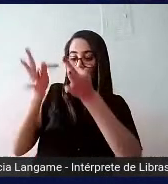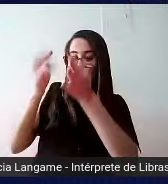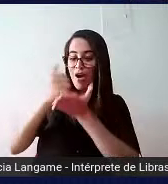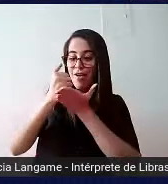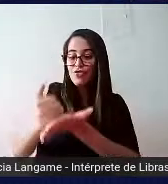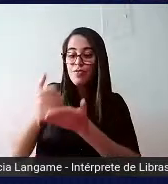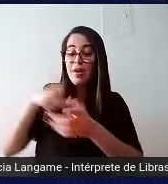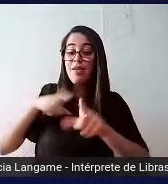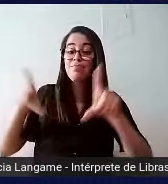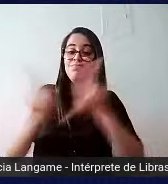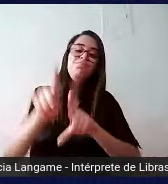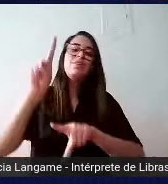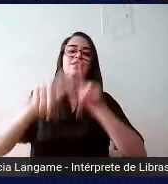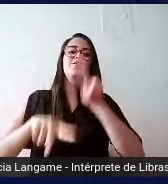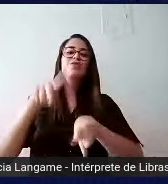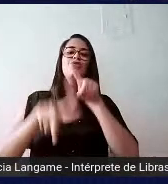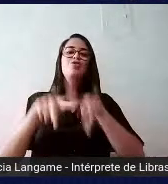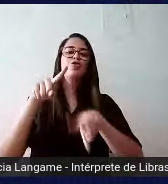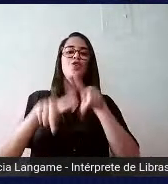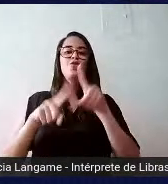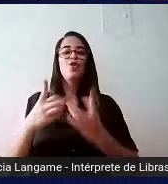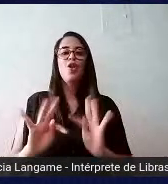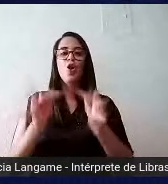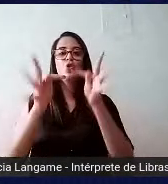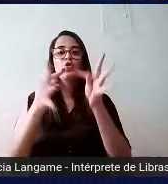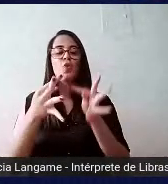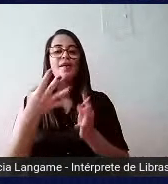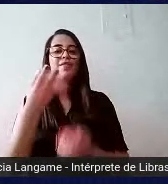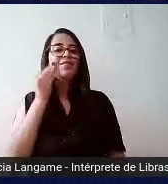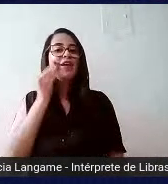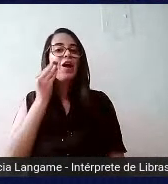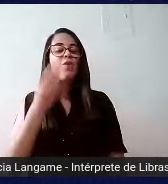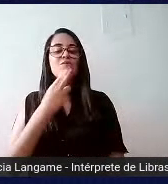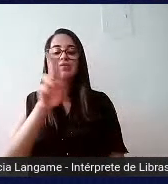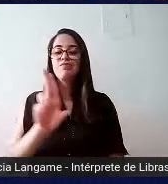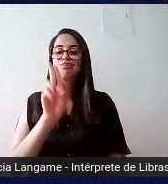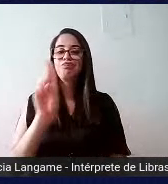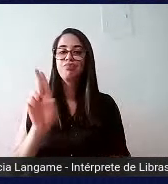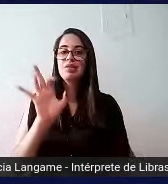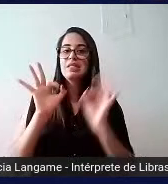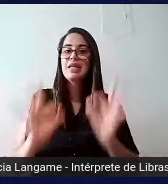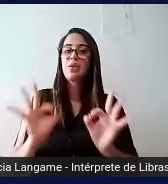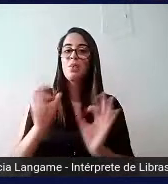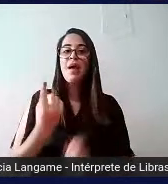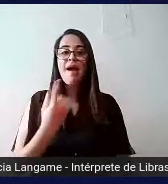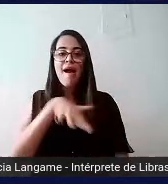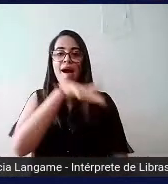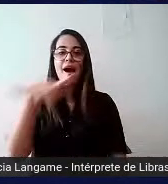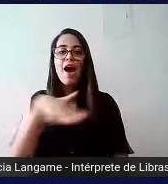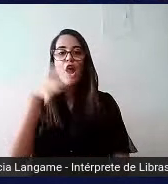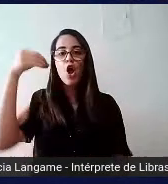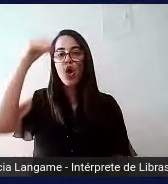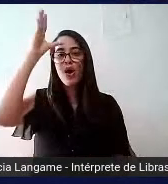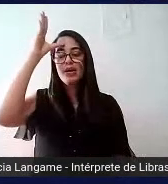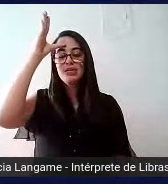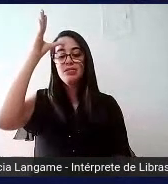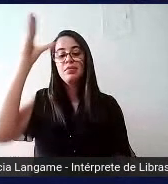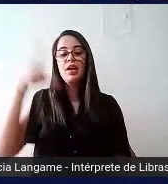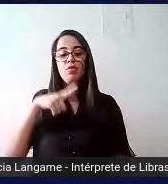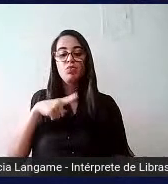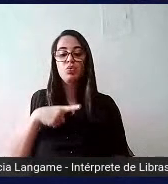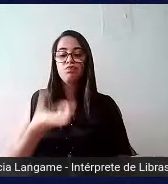assistivos para a gente tentar usar a nomenclatura correta, né? Então, é uma área do conhecimento, de característica interdisciplinar,